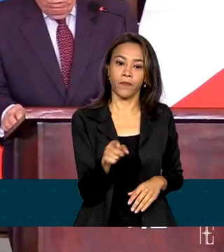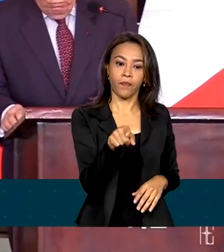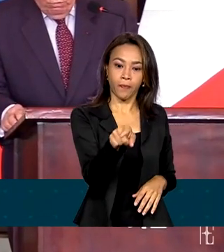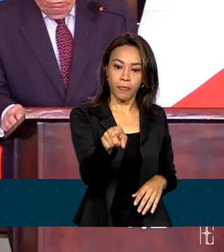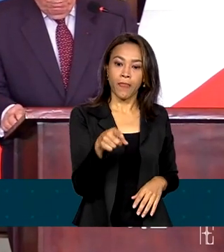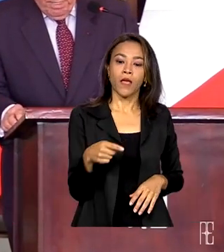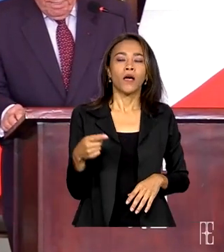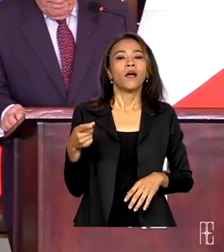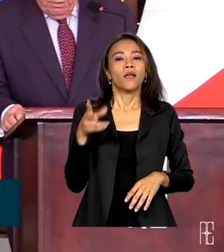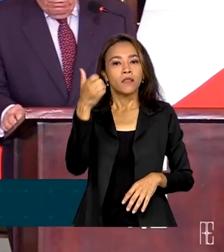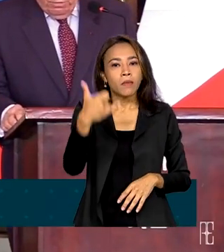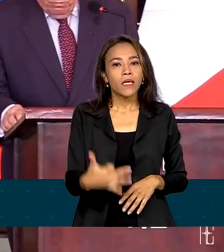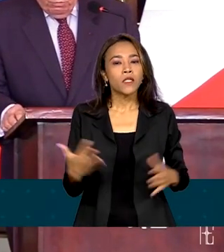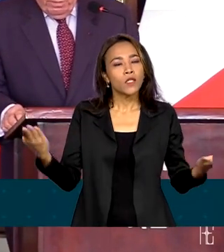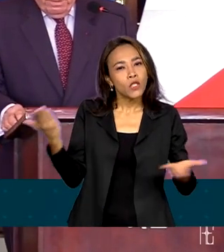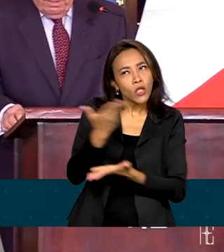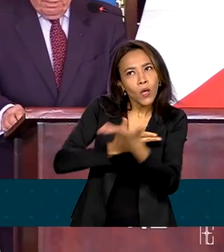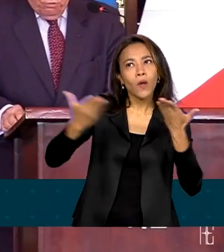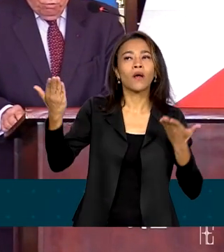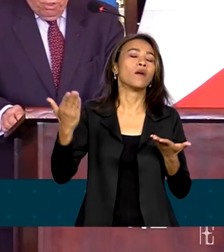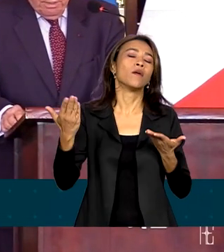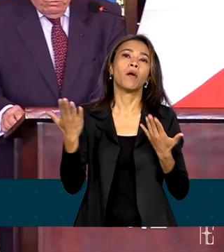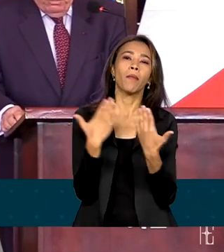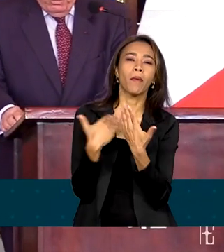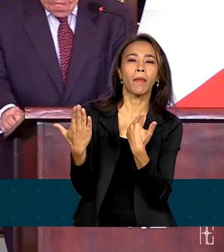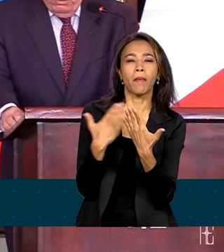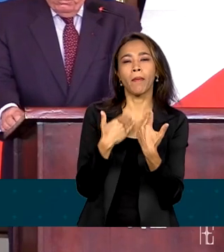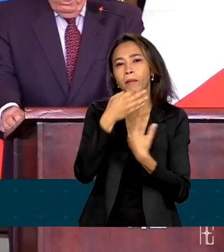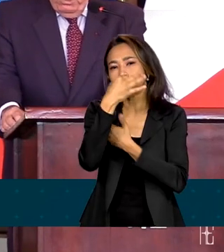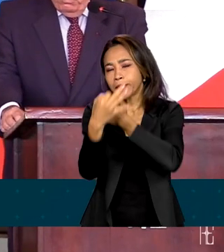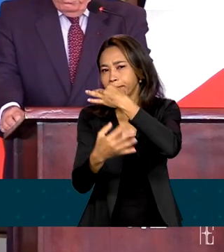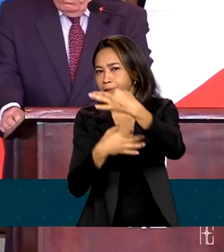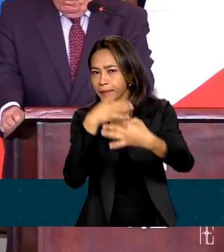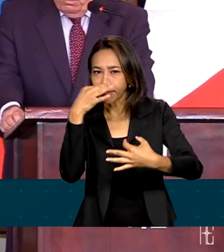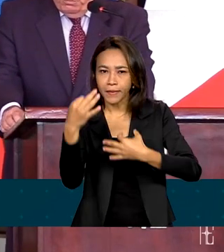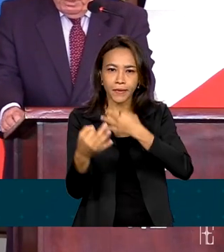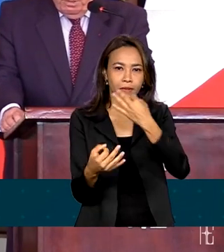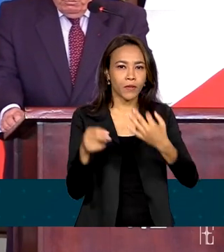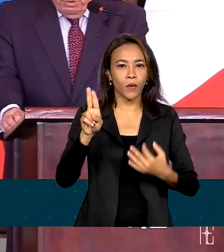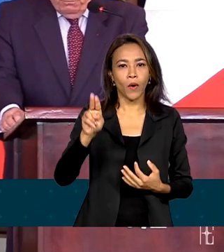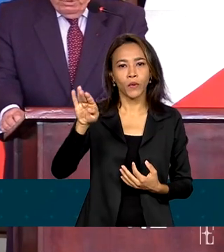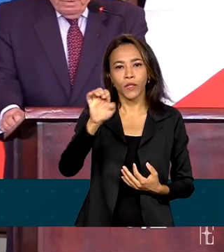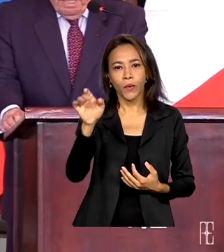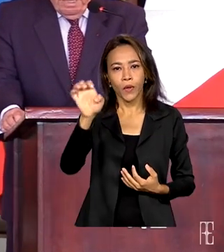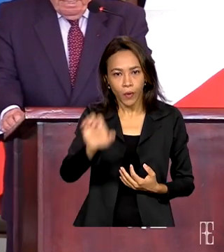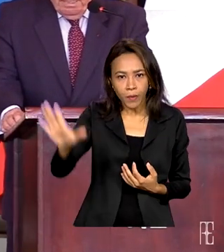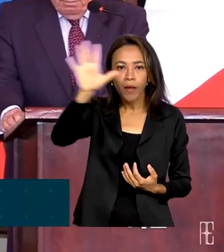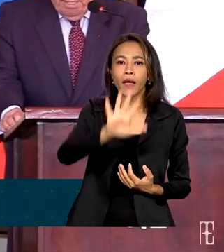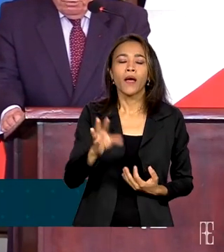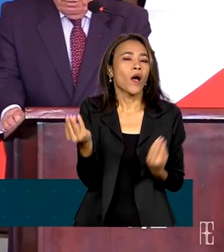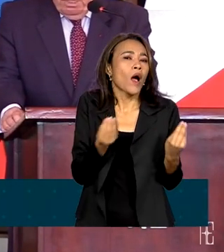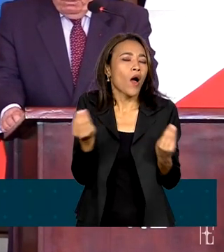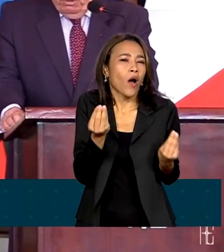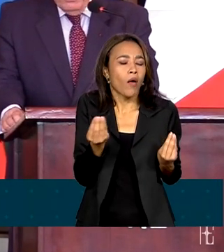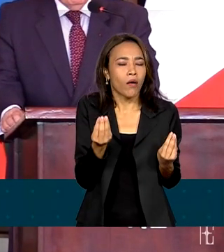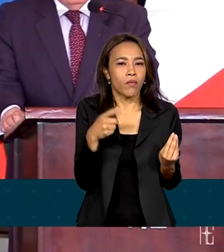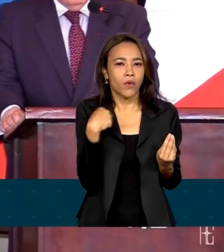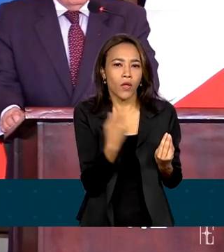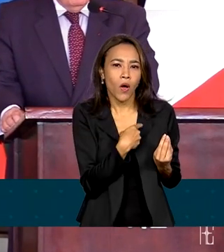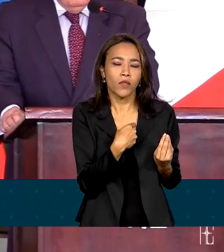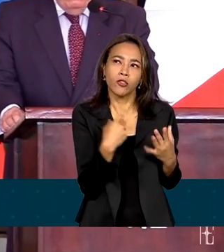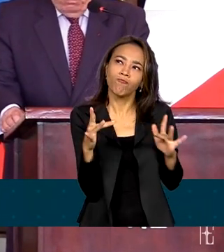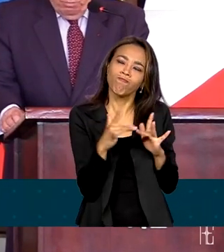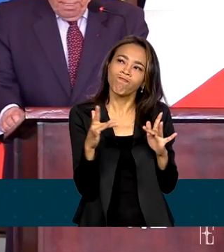Mercosul e a União Europeia e tivemos uma excelente troca de opiniões sobre como podemos reforçar ainda mais nossa